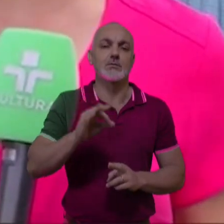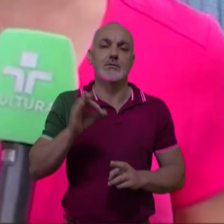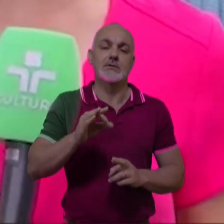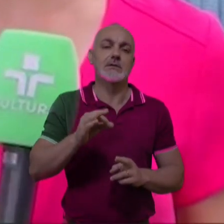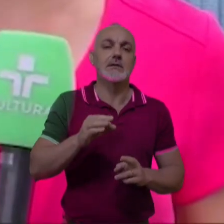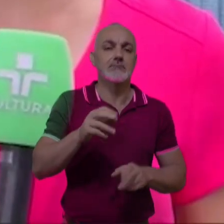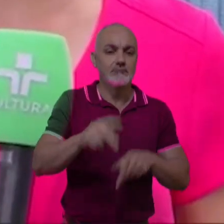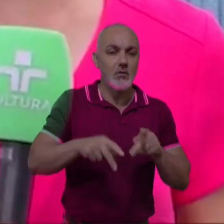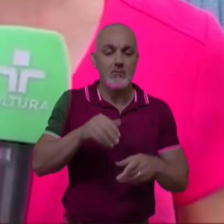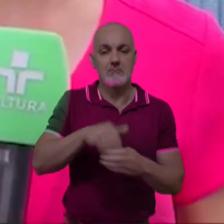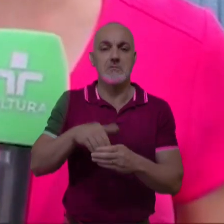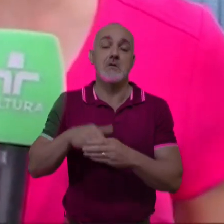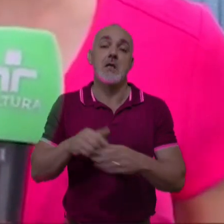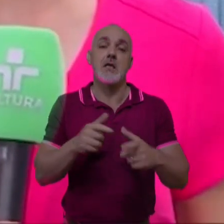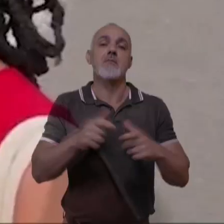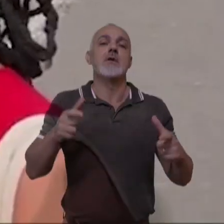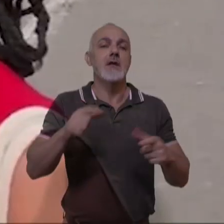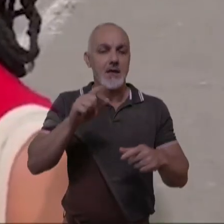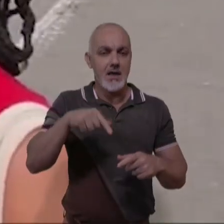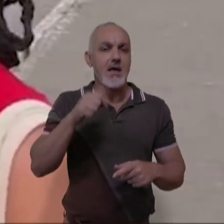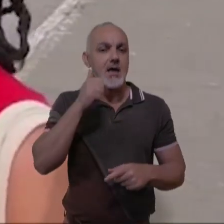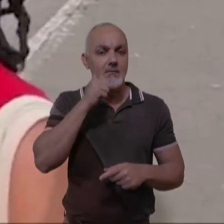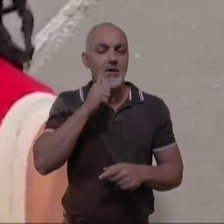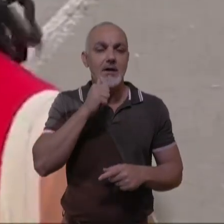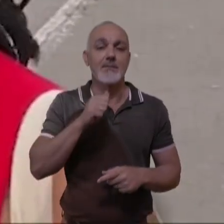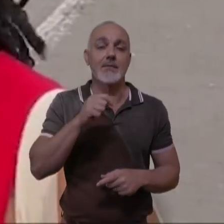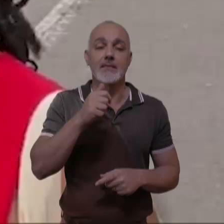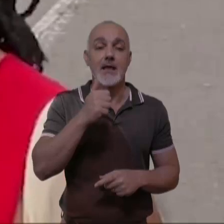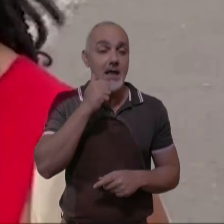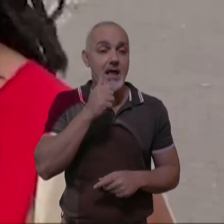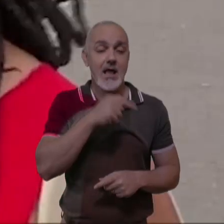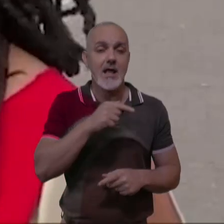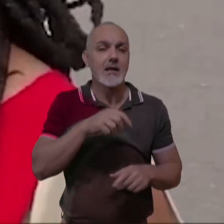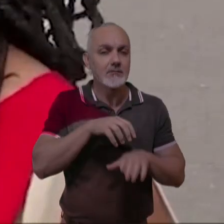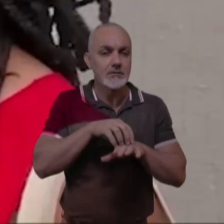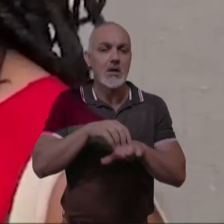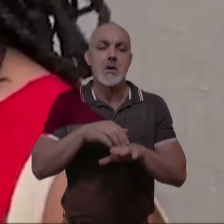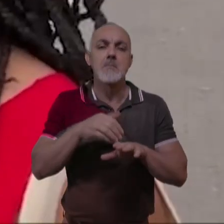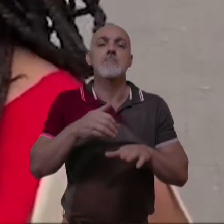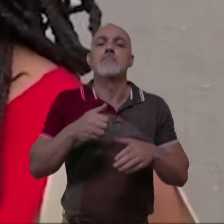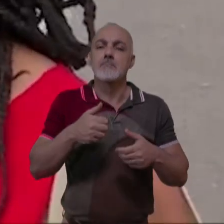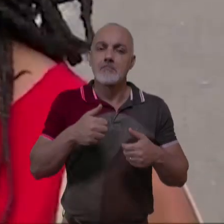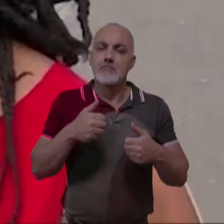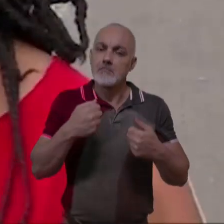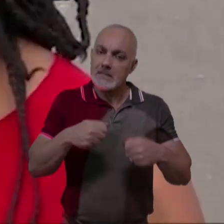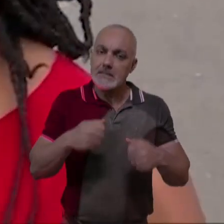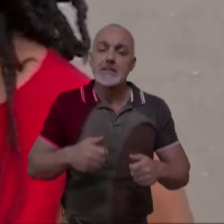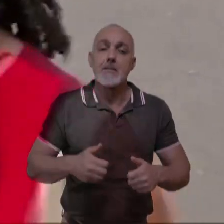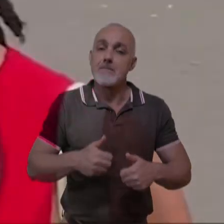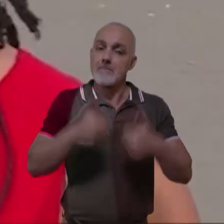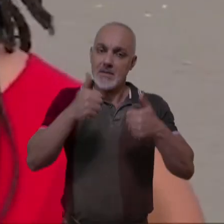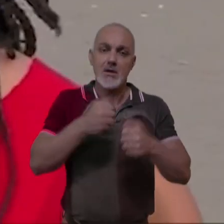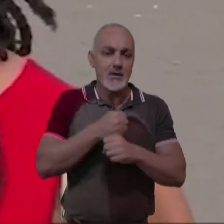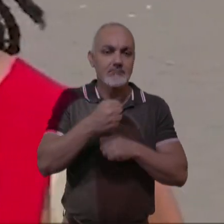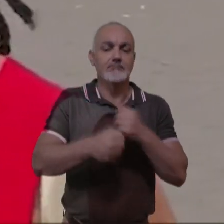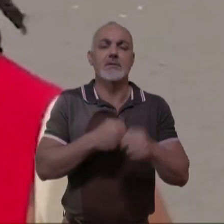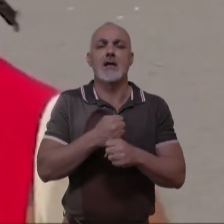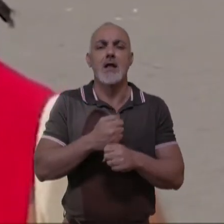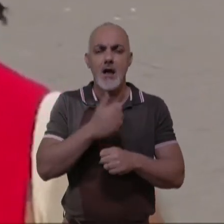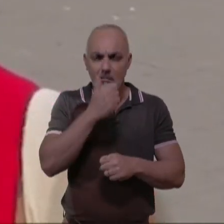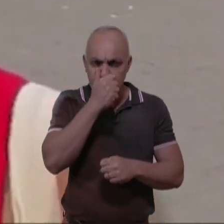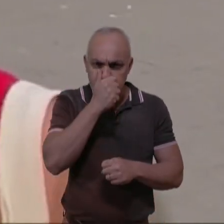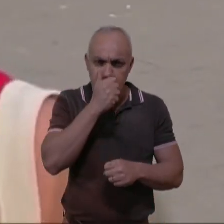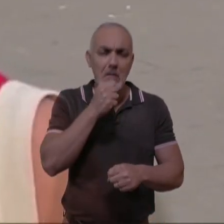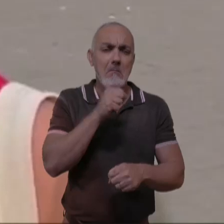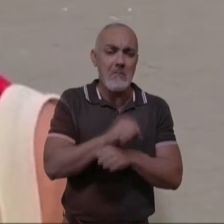eleitorado e a maioria é mulher. Para a Isabelle, transporte público precisa melhorar nos próximos anos. Muito cheio